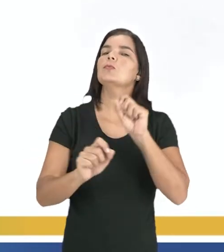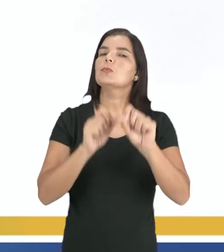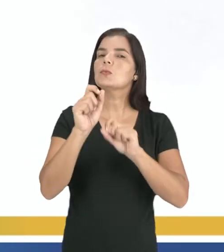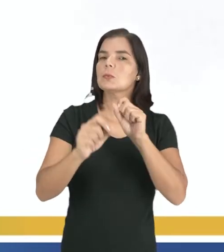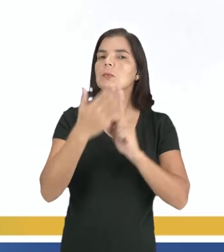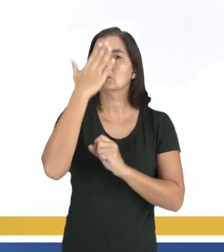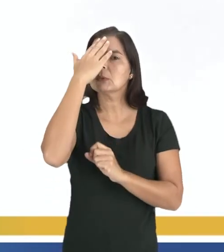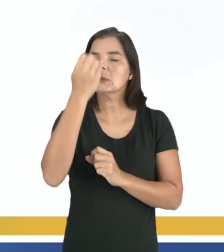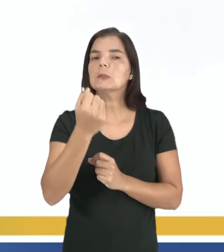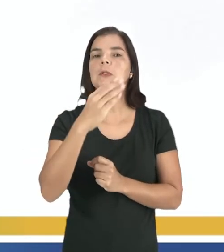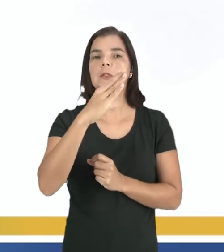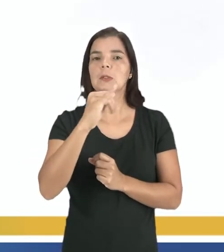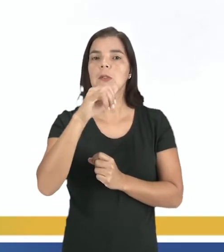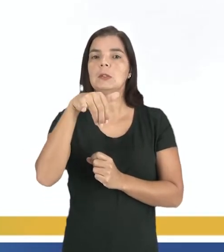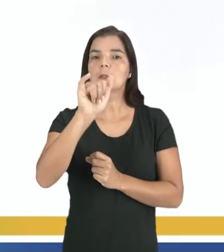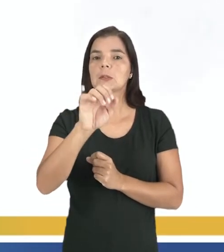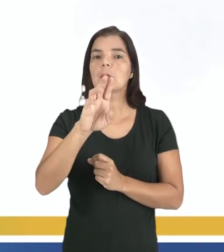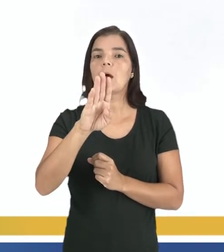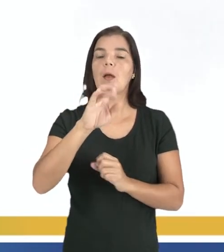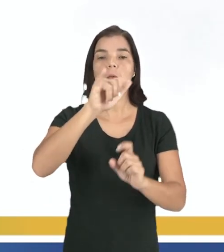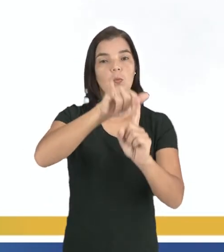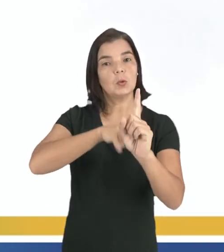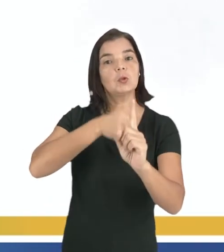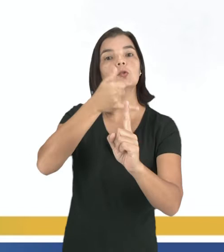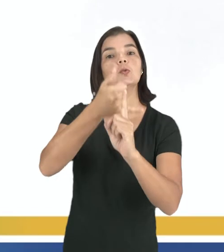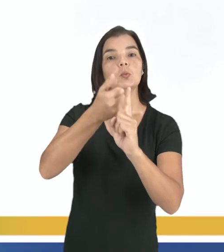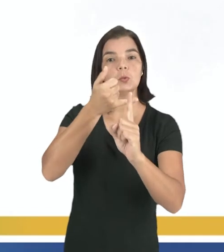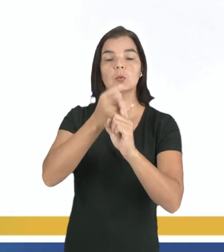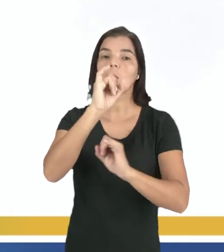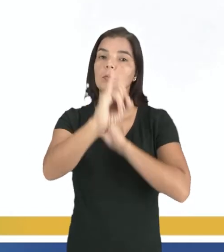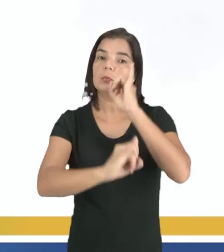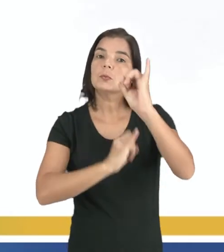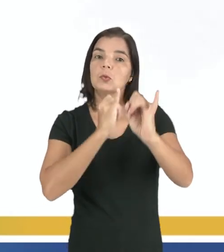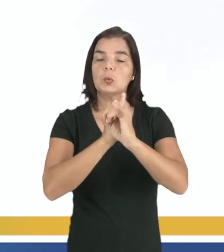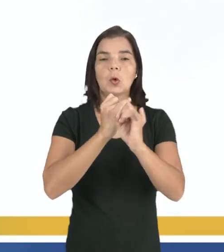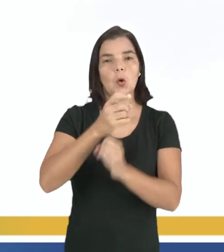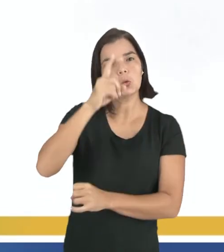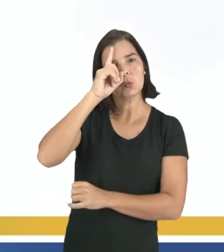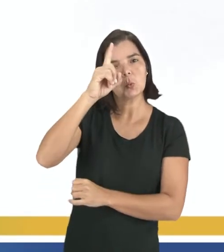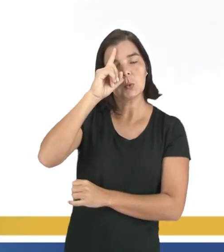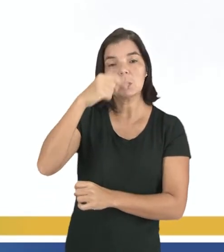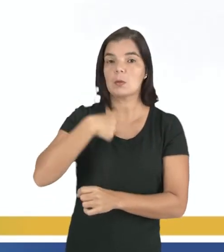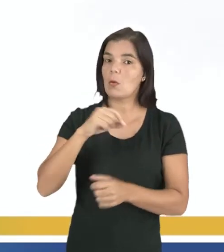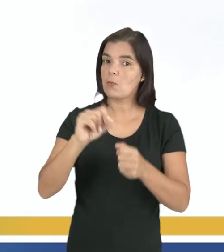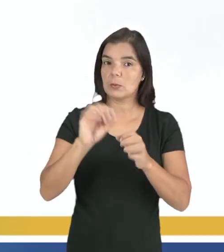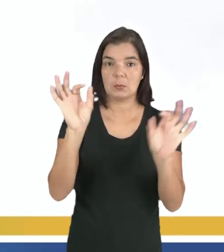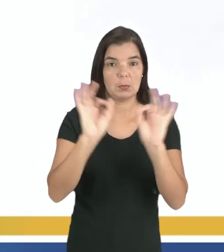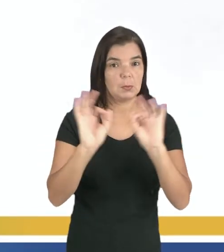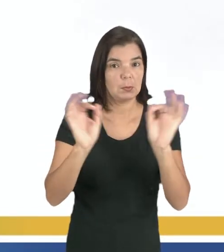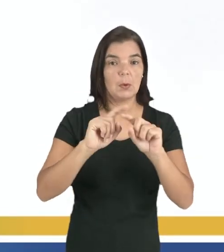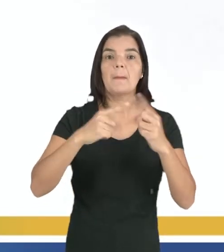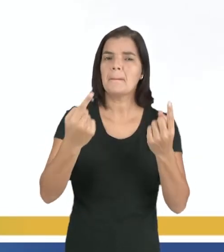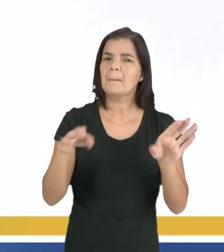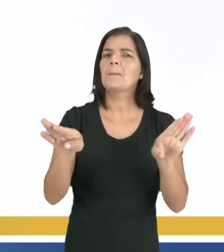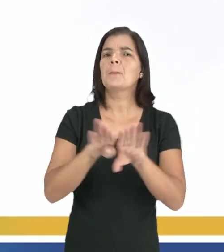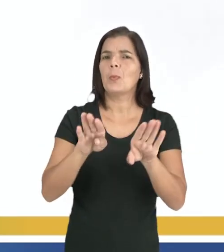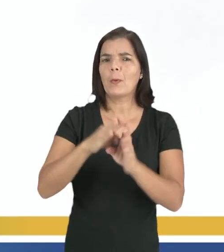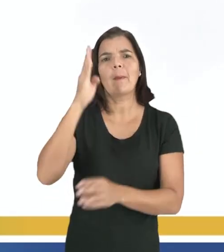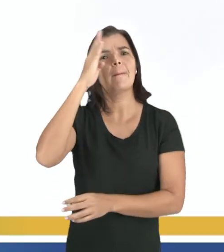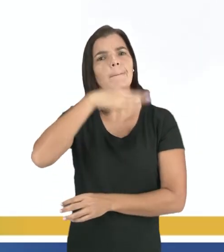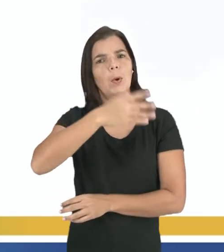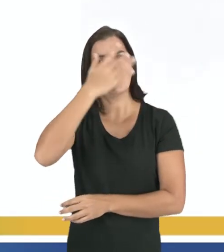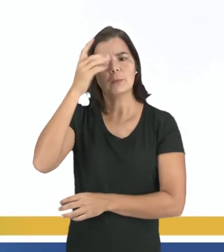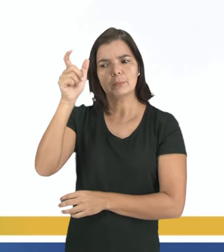sobre cyberbullying. Além do bullying, que é esse praticado no dia a dia e que não faremos mais, porque sabemos que produz um mal aí